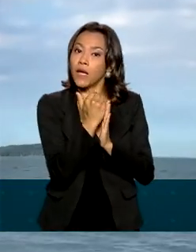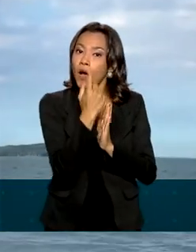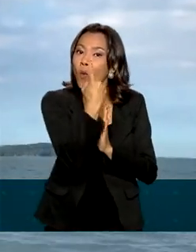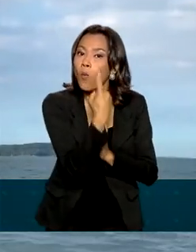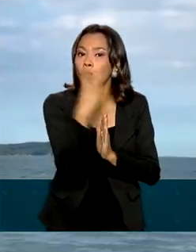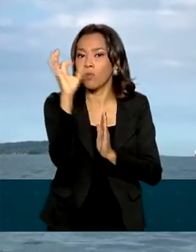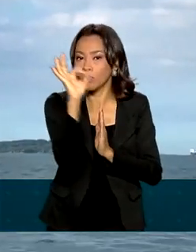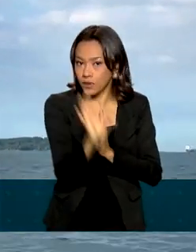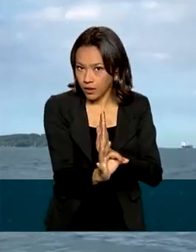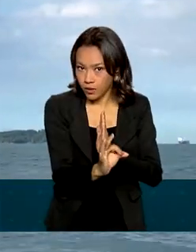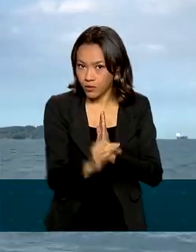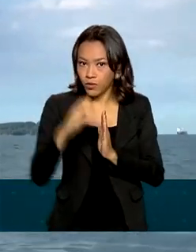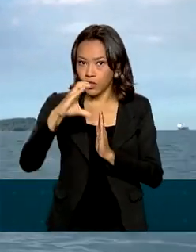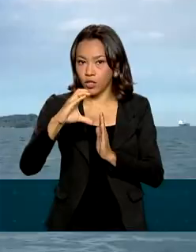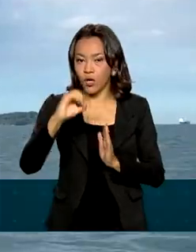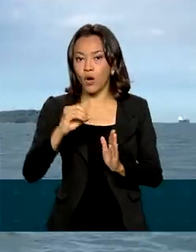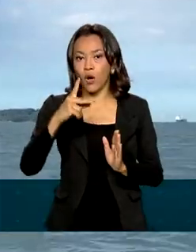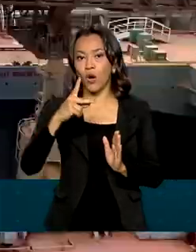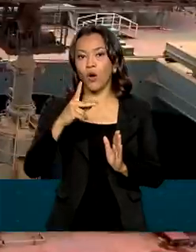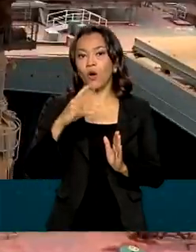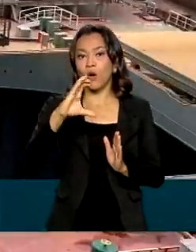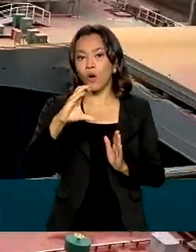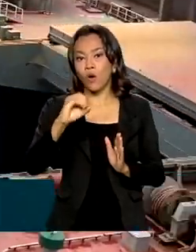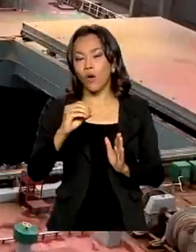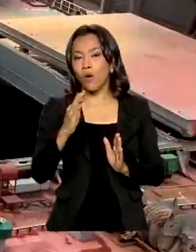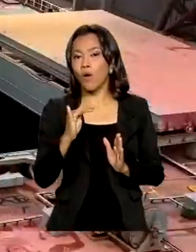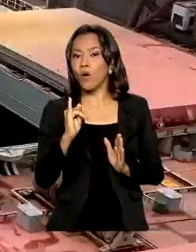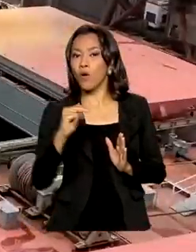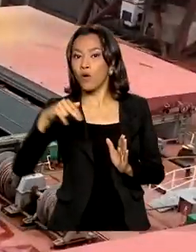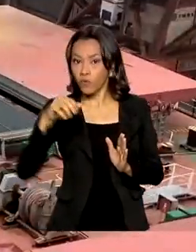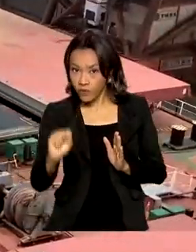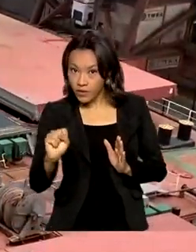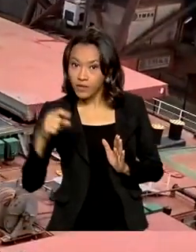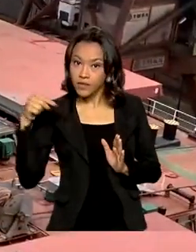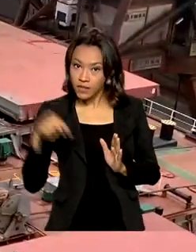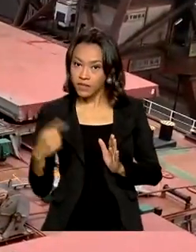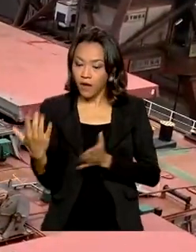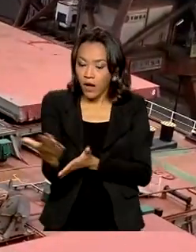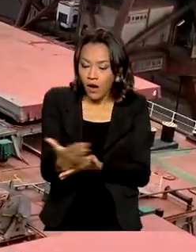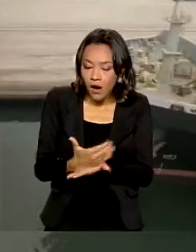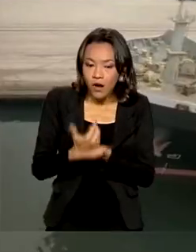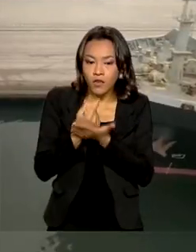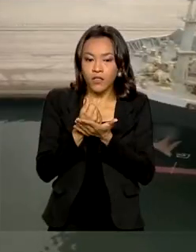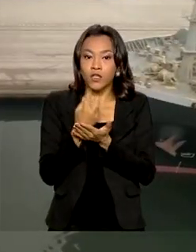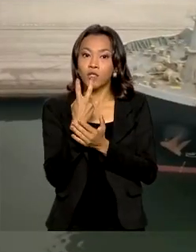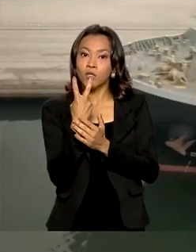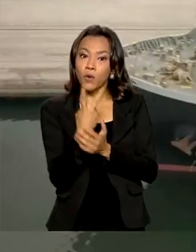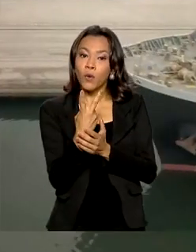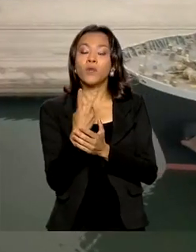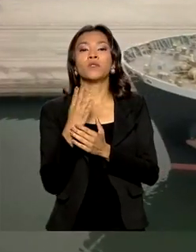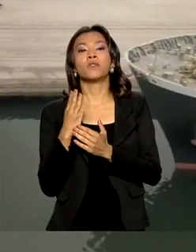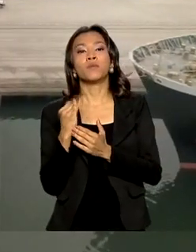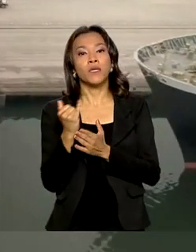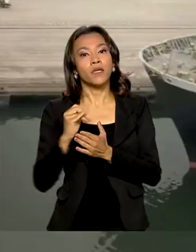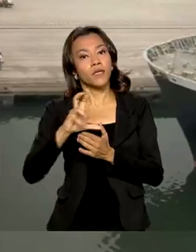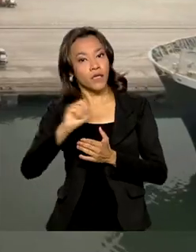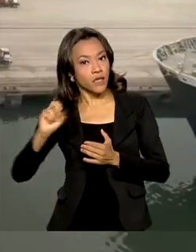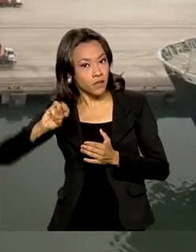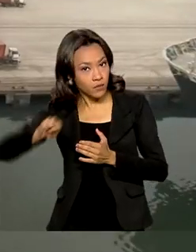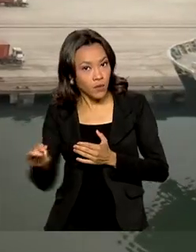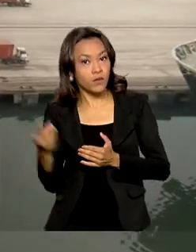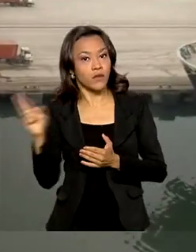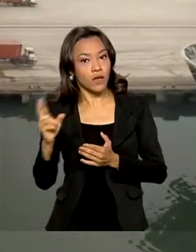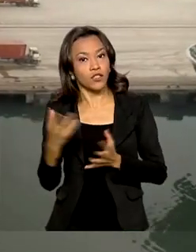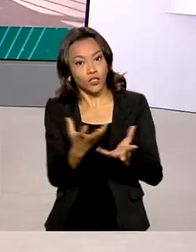alíquota da Cofins sobre importações, o que deve gerar cerca de R$,5 bilhões em recursos